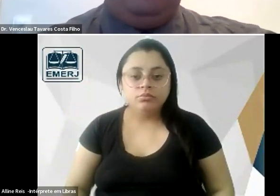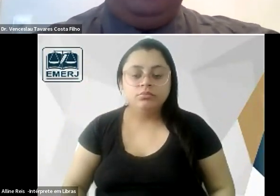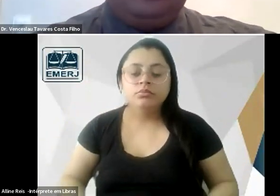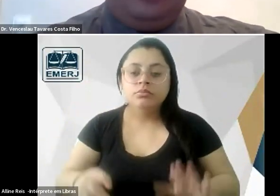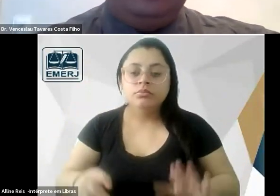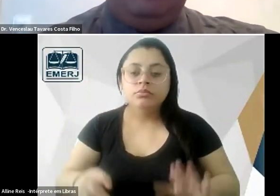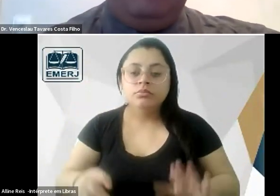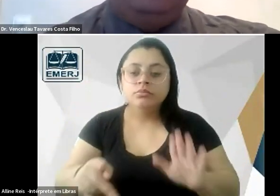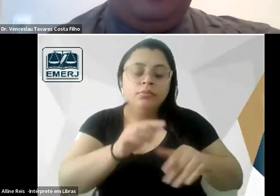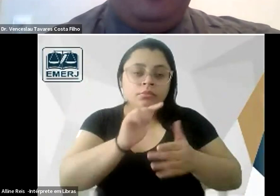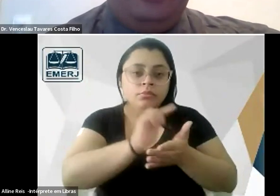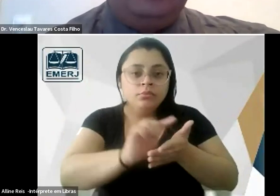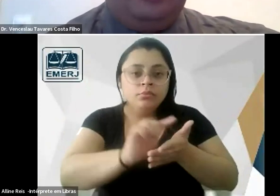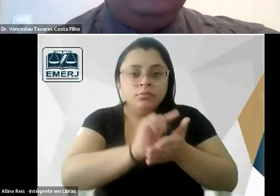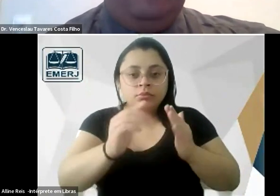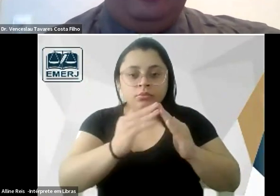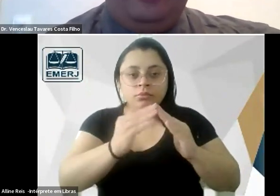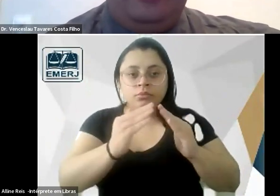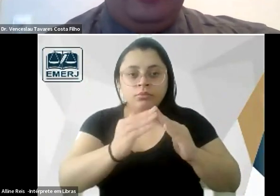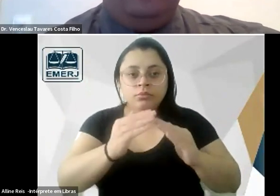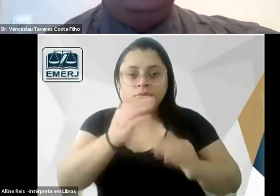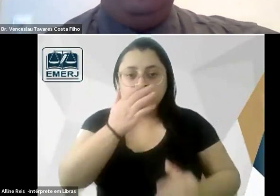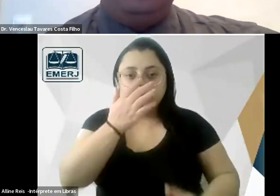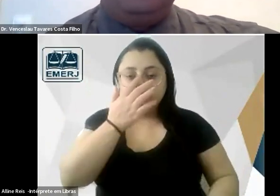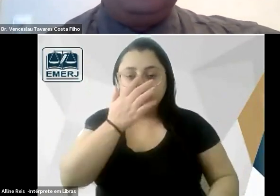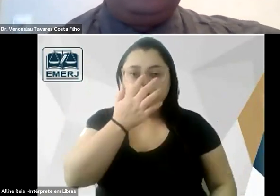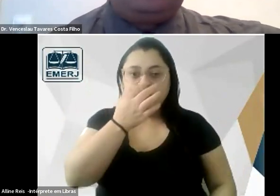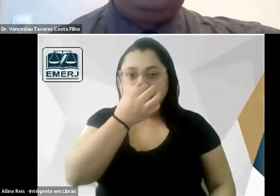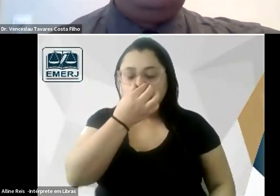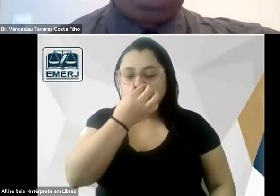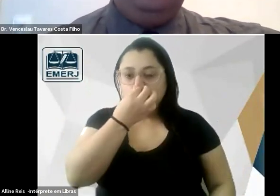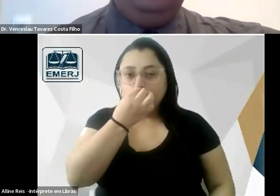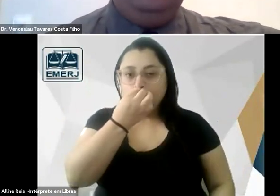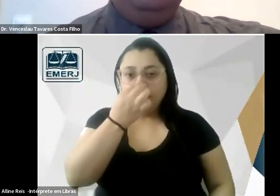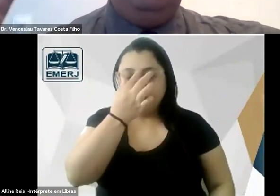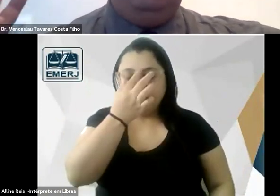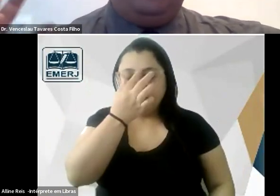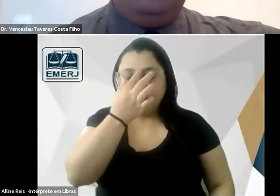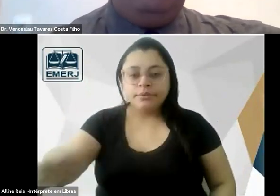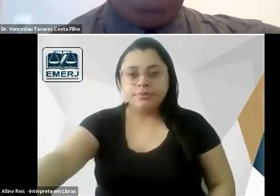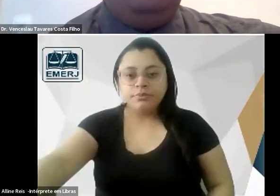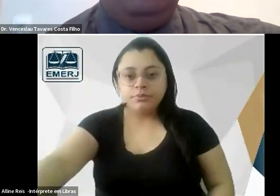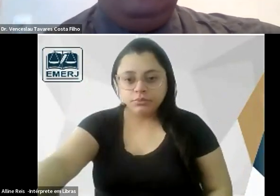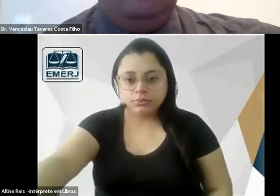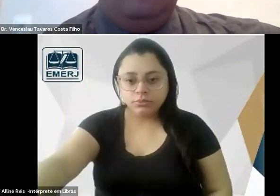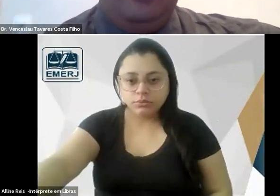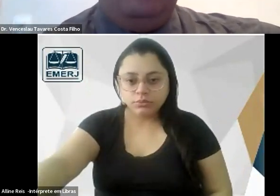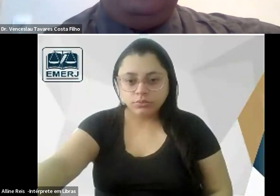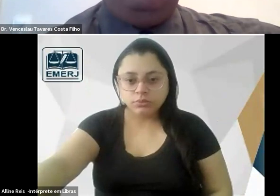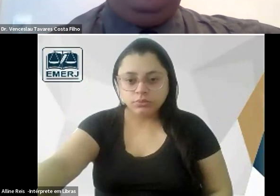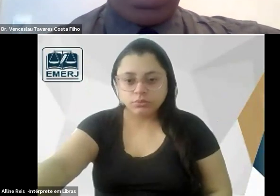tarefas domésticas a simplesmente serem mães a servirem aos homens então vai haver um